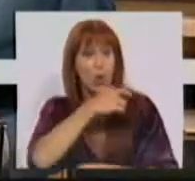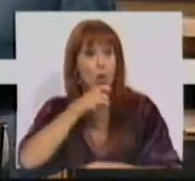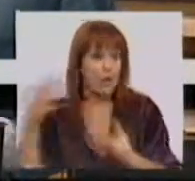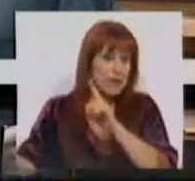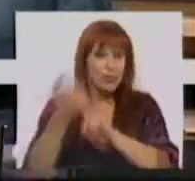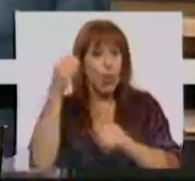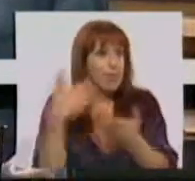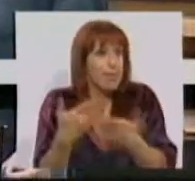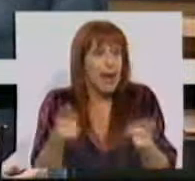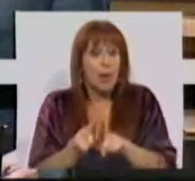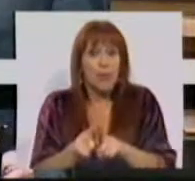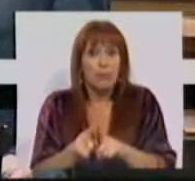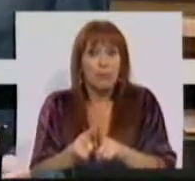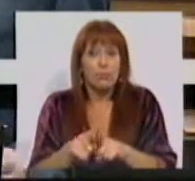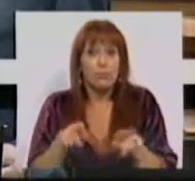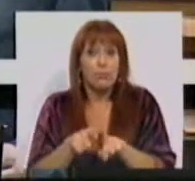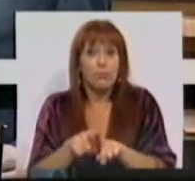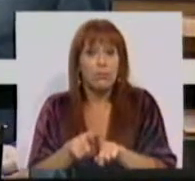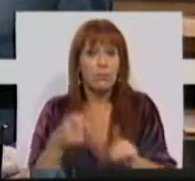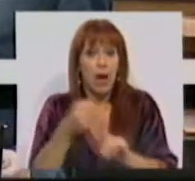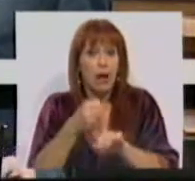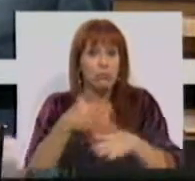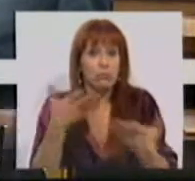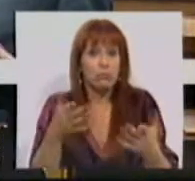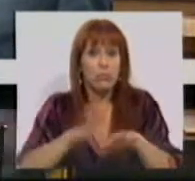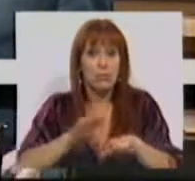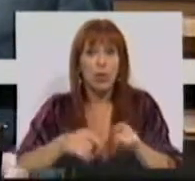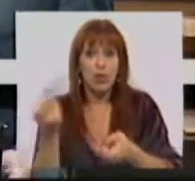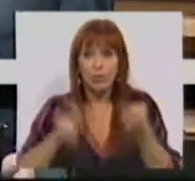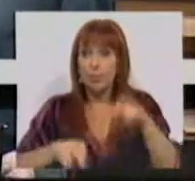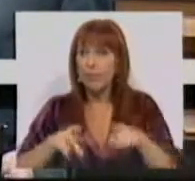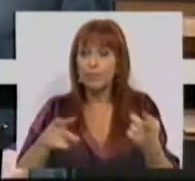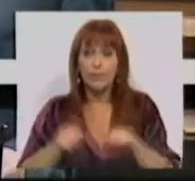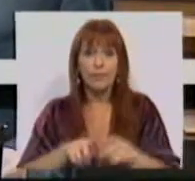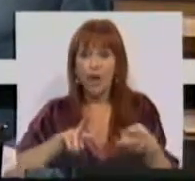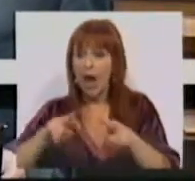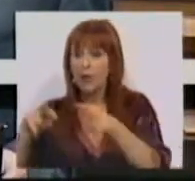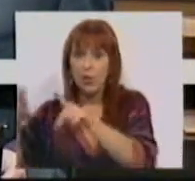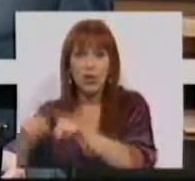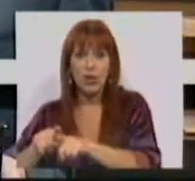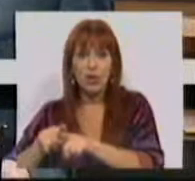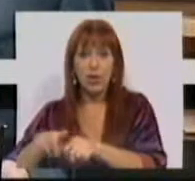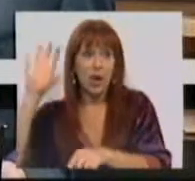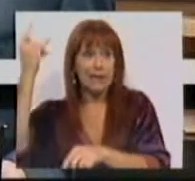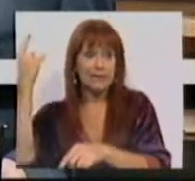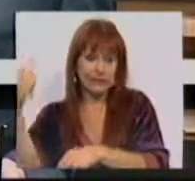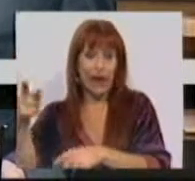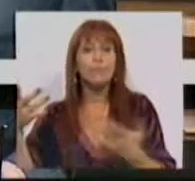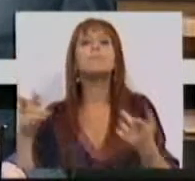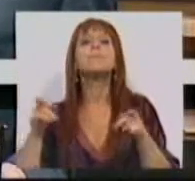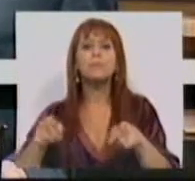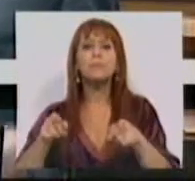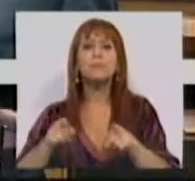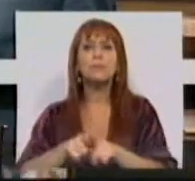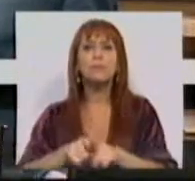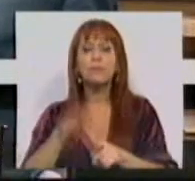para lutar pelos fenómenos de alteração das alterações climáticas e